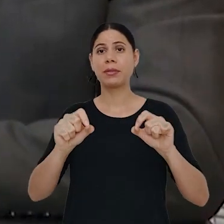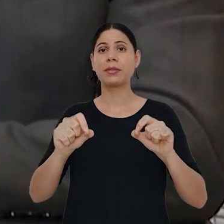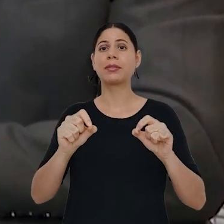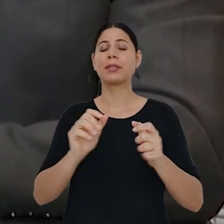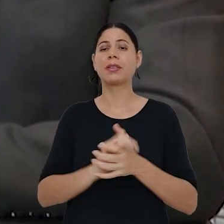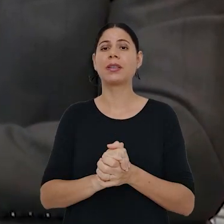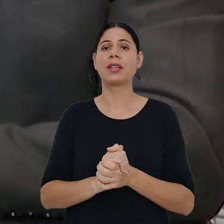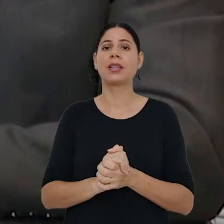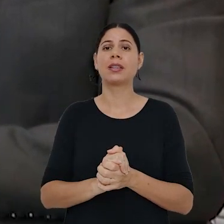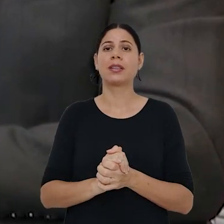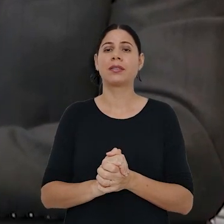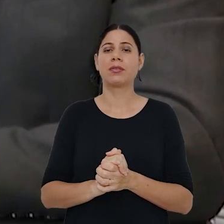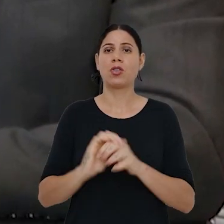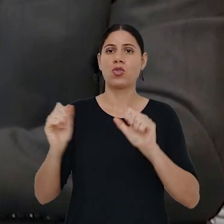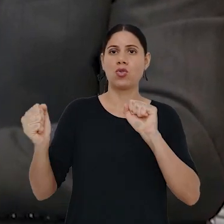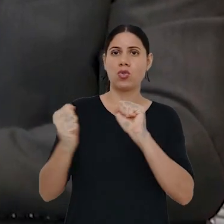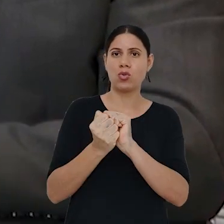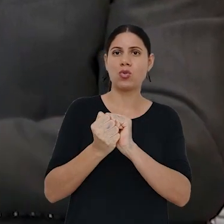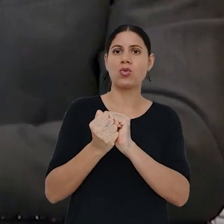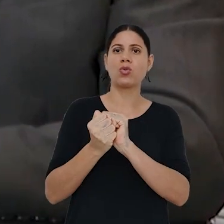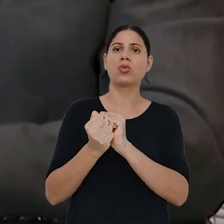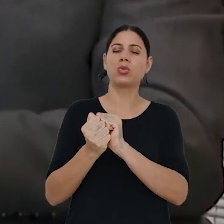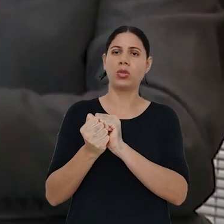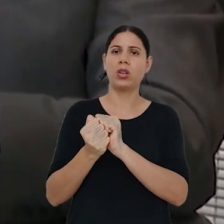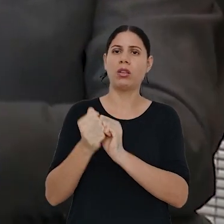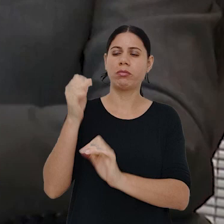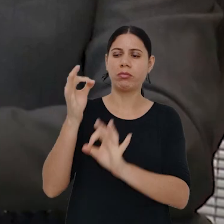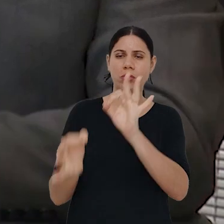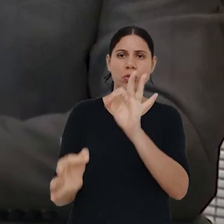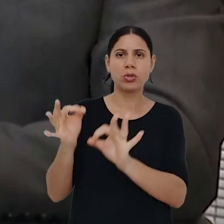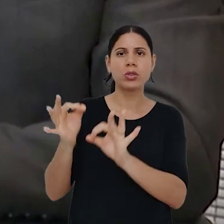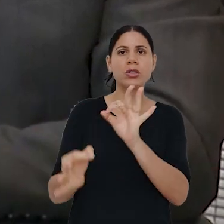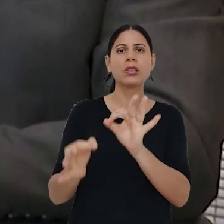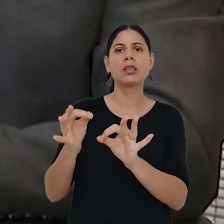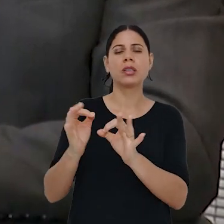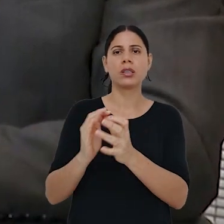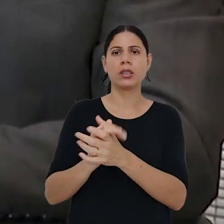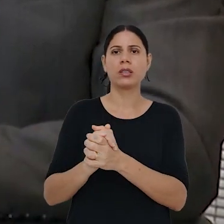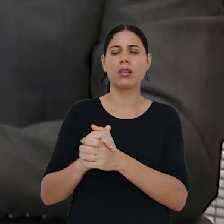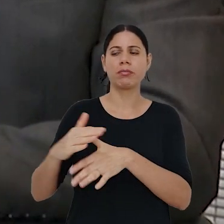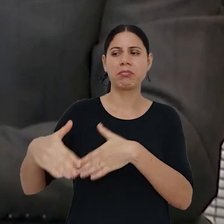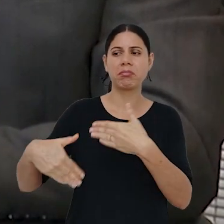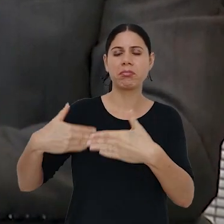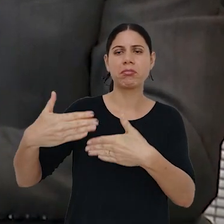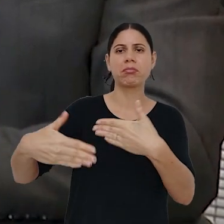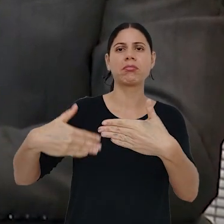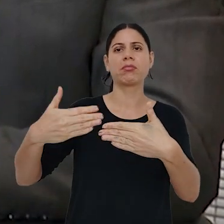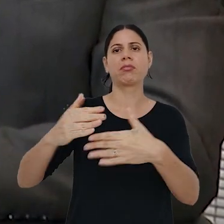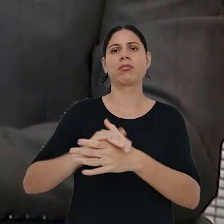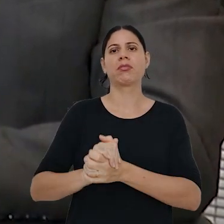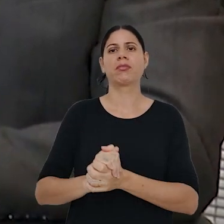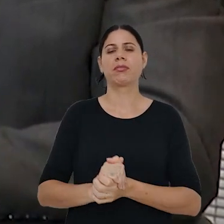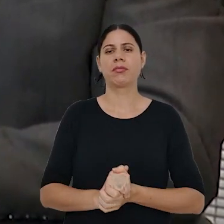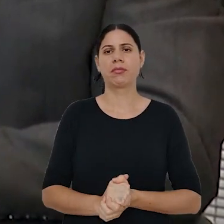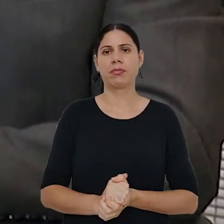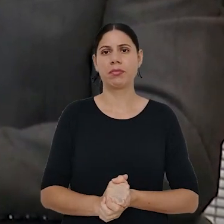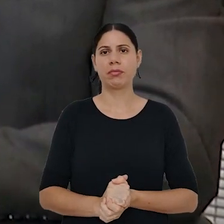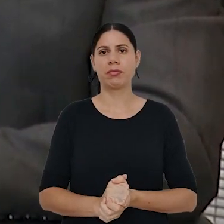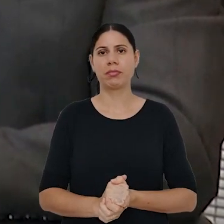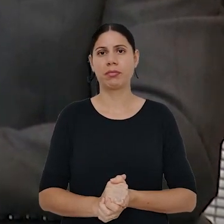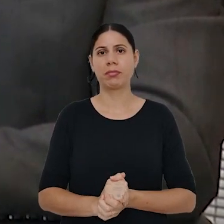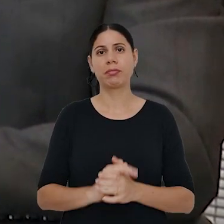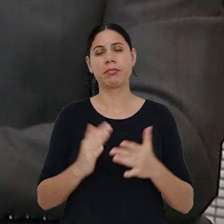junto ao Conselho da Justiça Federal, de tentar autorização para o máximo que for possível.